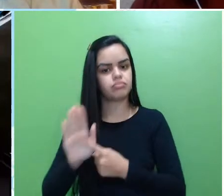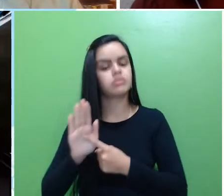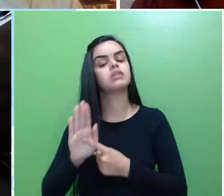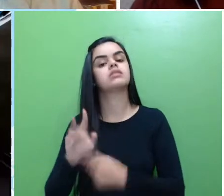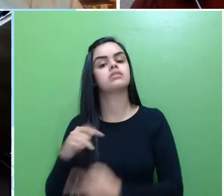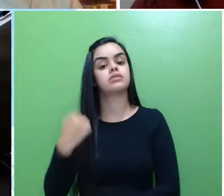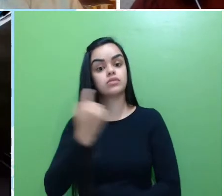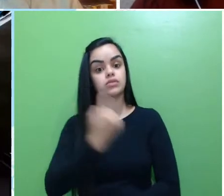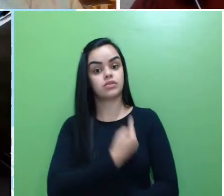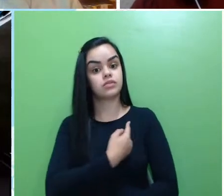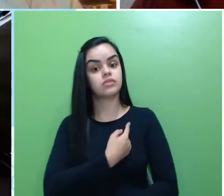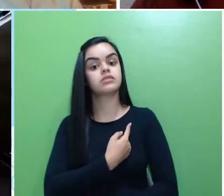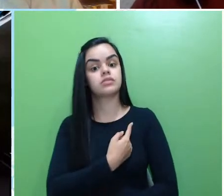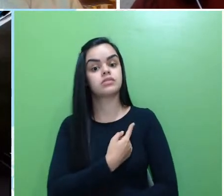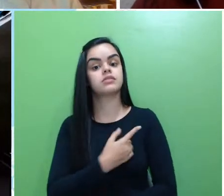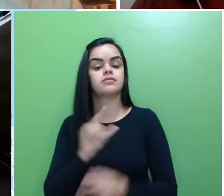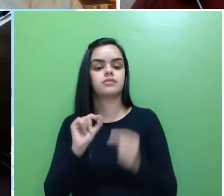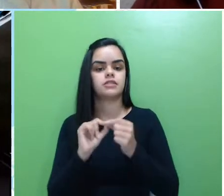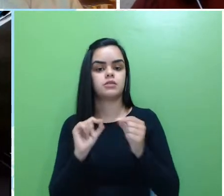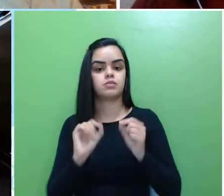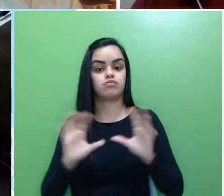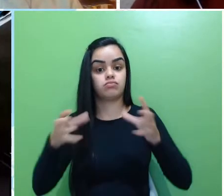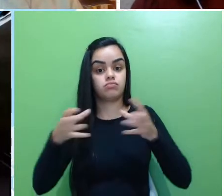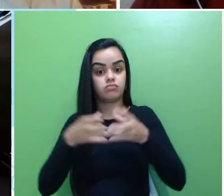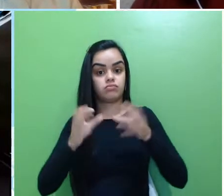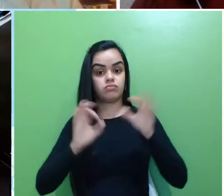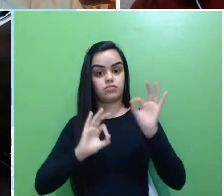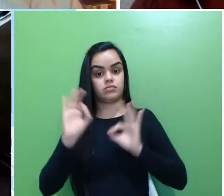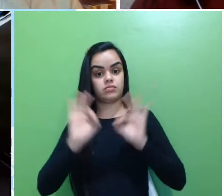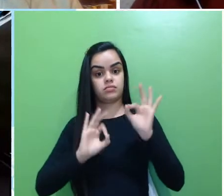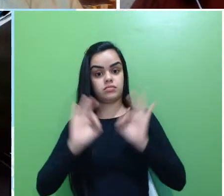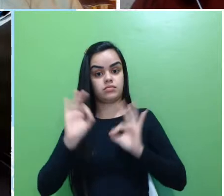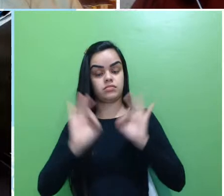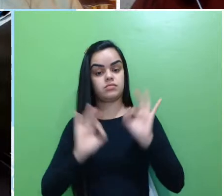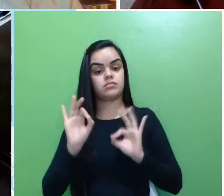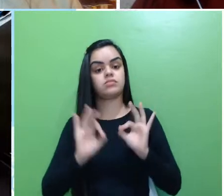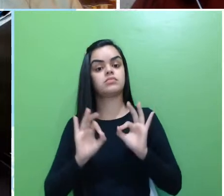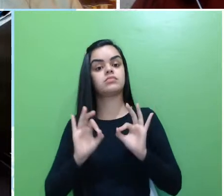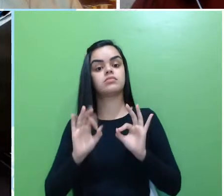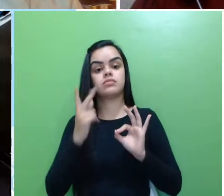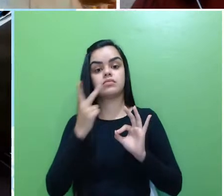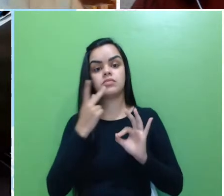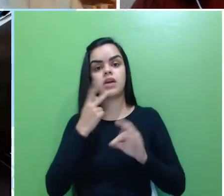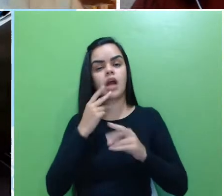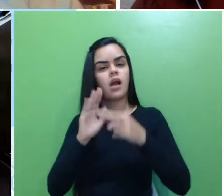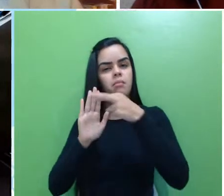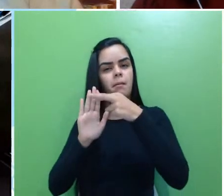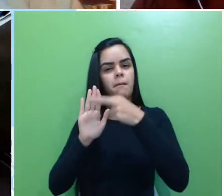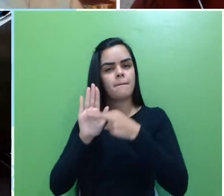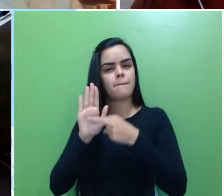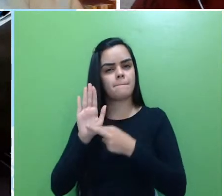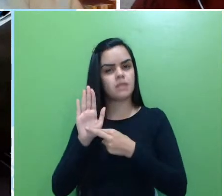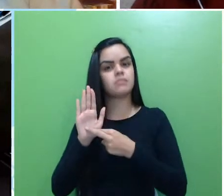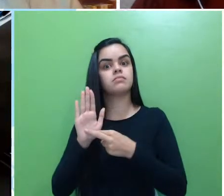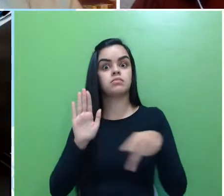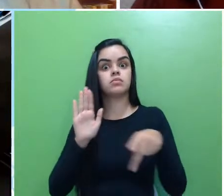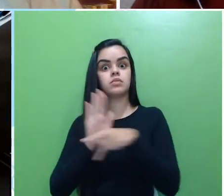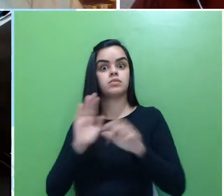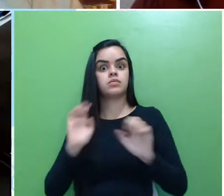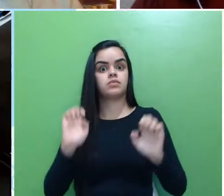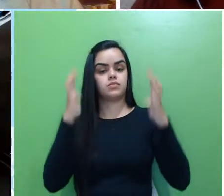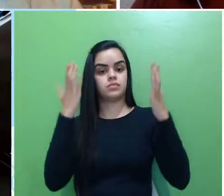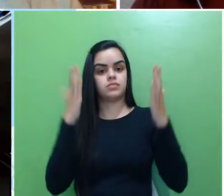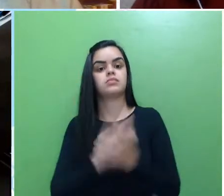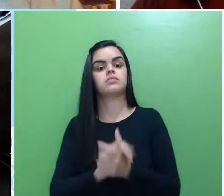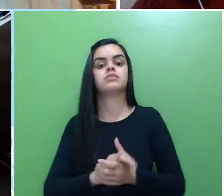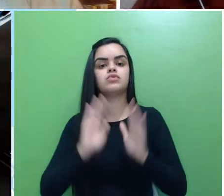nós produzimos, né, na comissão organizadora, o que a gente chamou de um regimento do evento, tá? Isso está